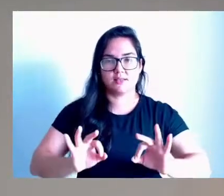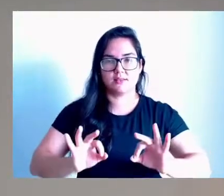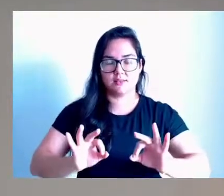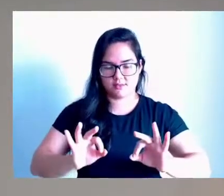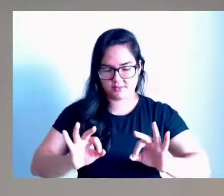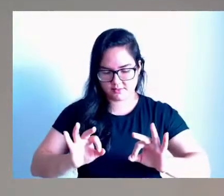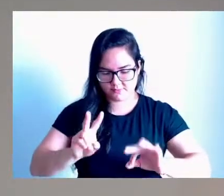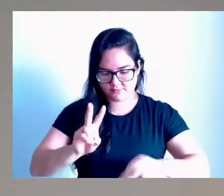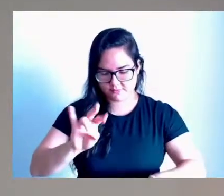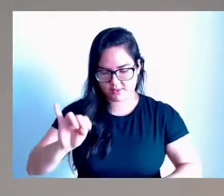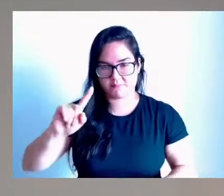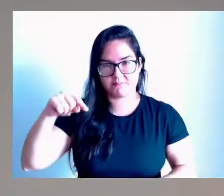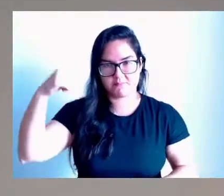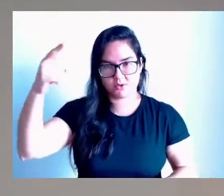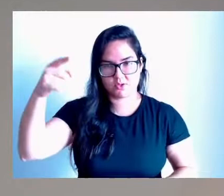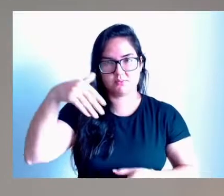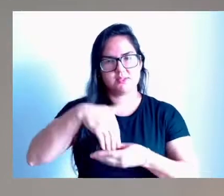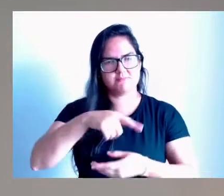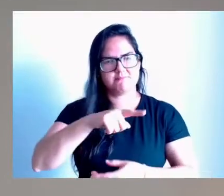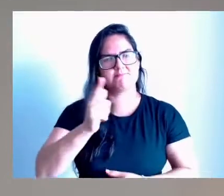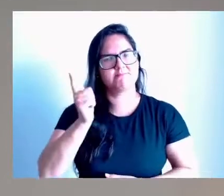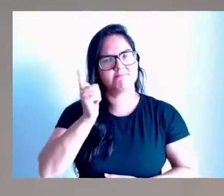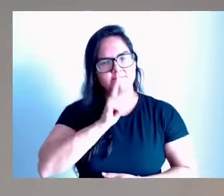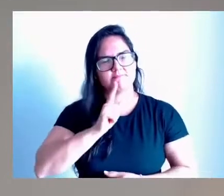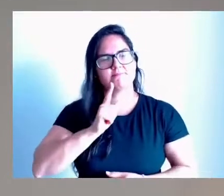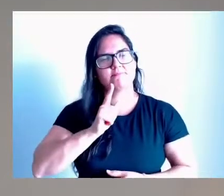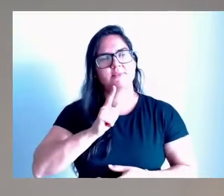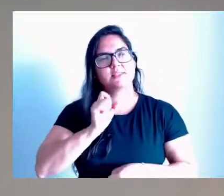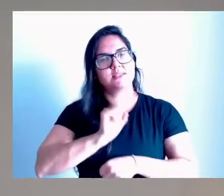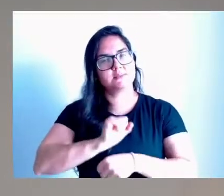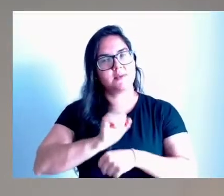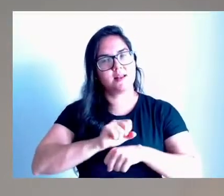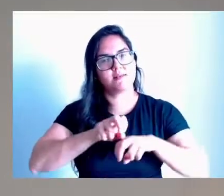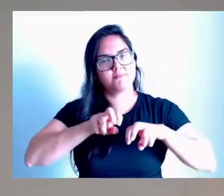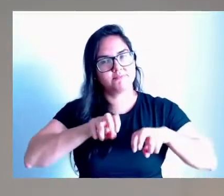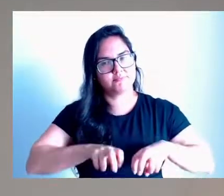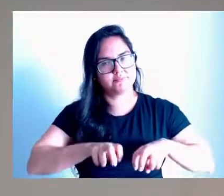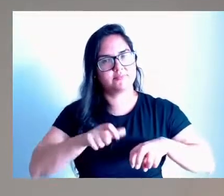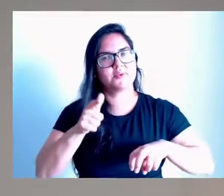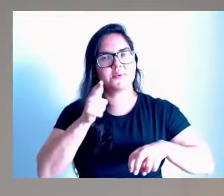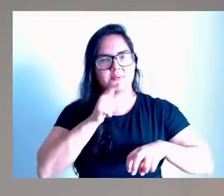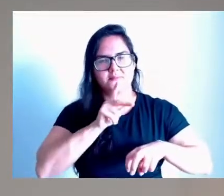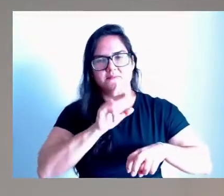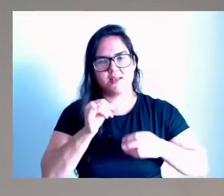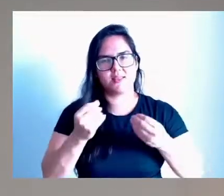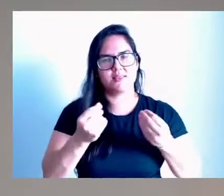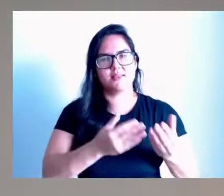na próxima eleição, você vai estar firme e forte concorrendo a uma cadeira que deverá ser sua, se Deus quiser.